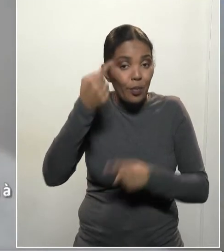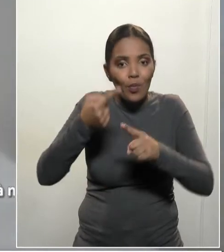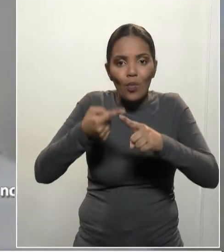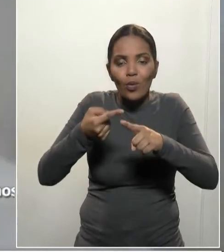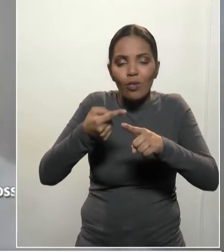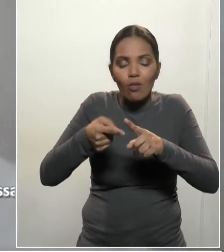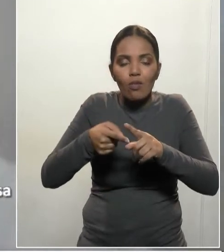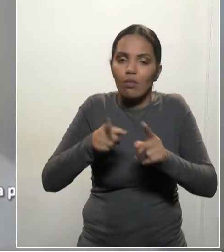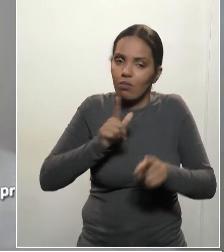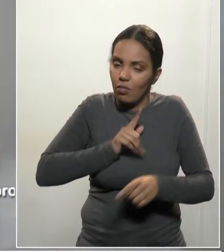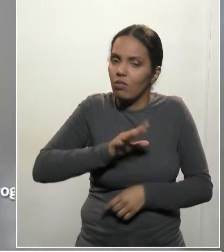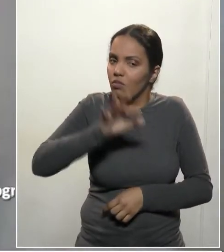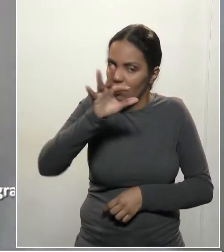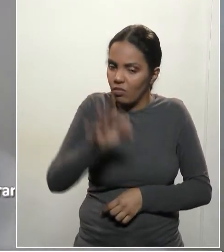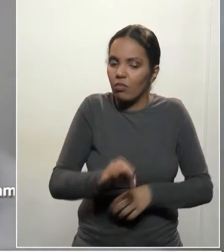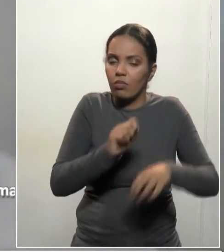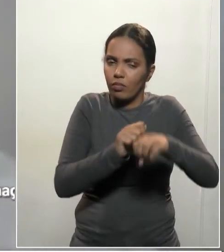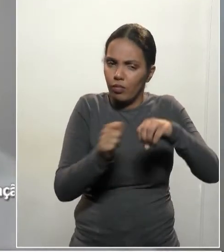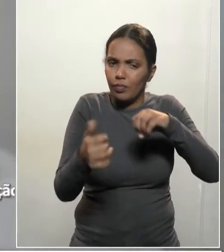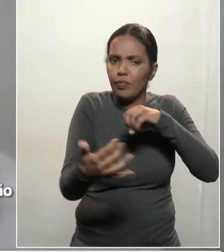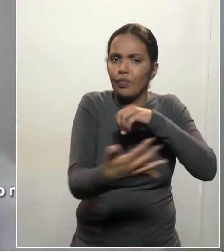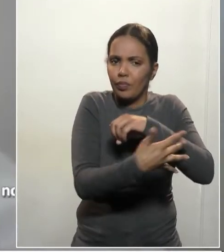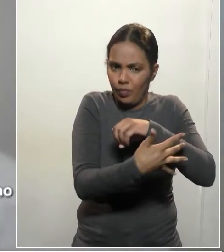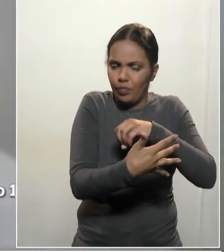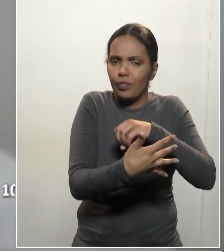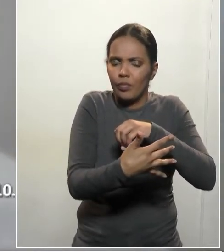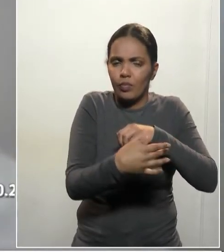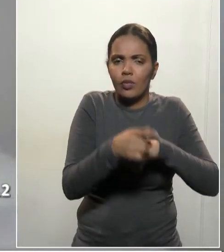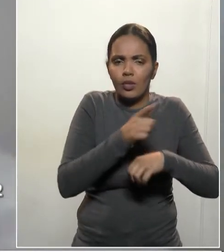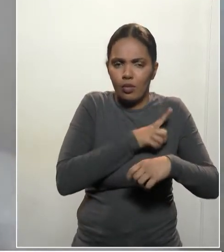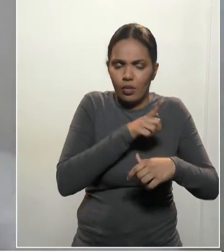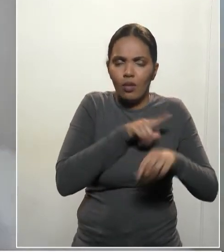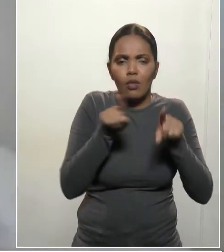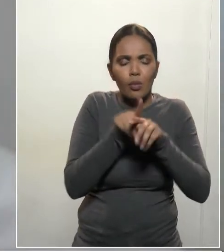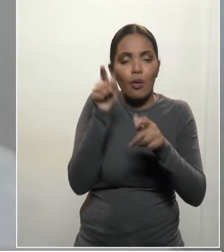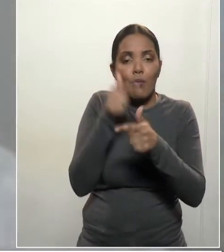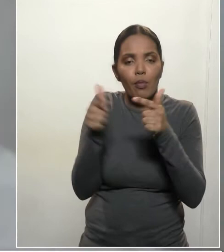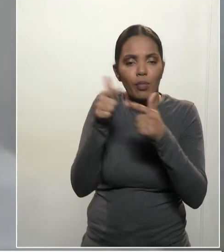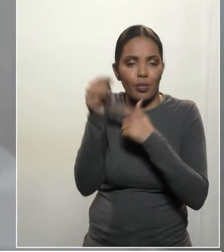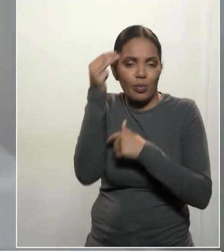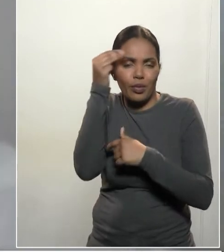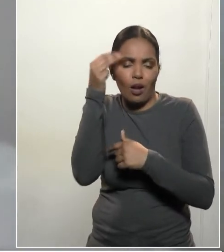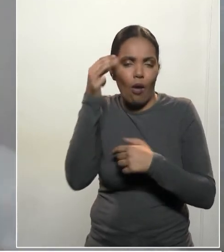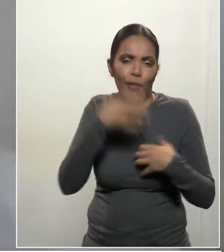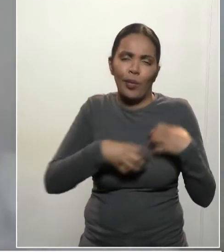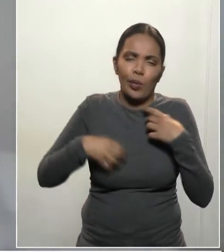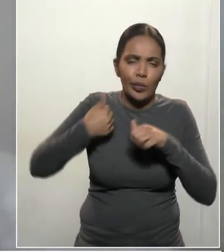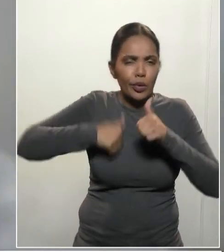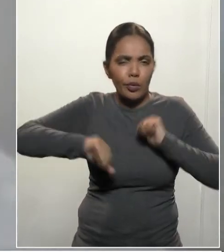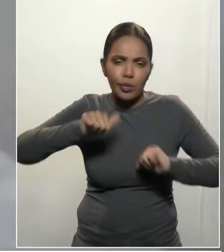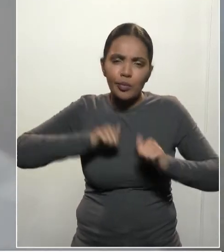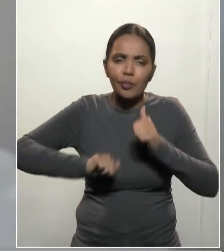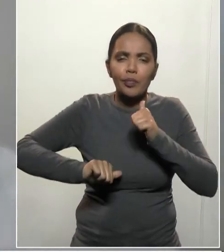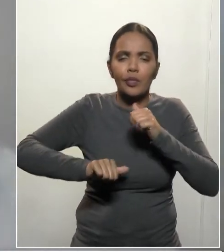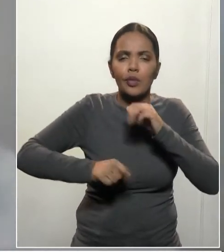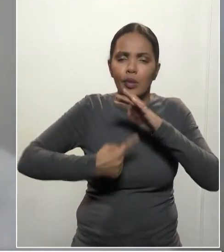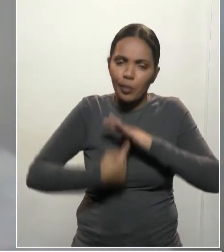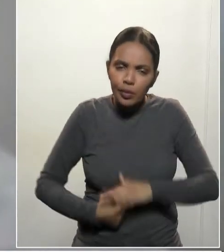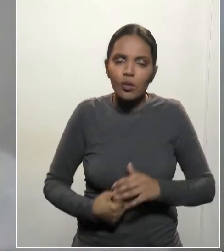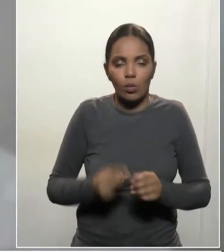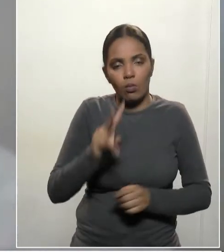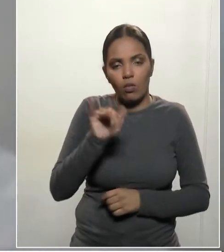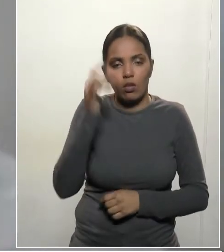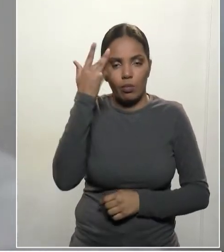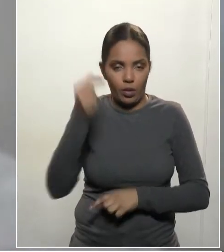incerteza e com todos os seus impactos, agrava muito a questão da saúde mental. Nós também estaremos discutindo a